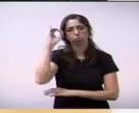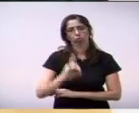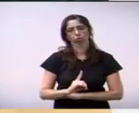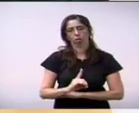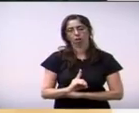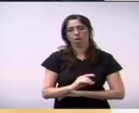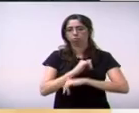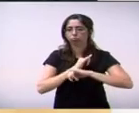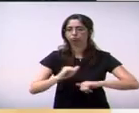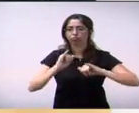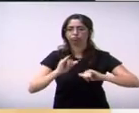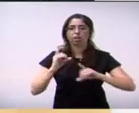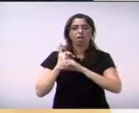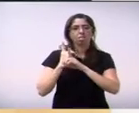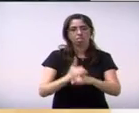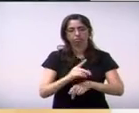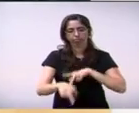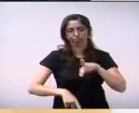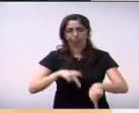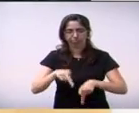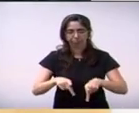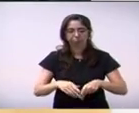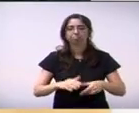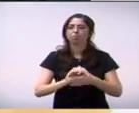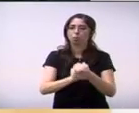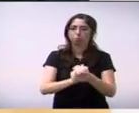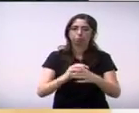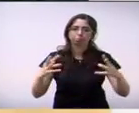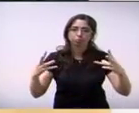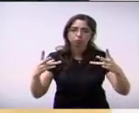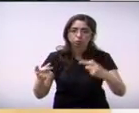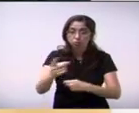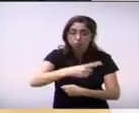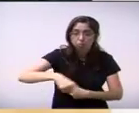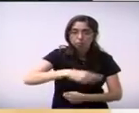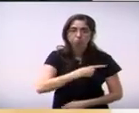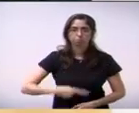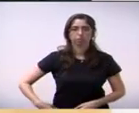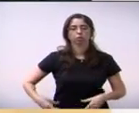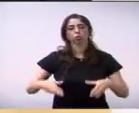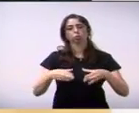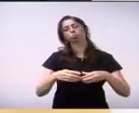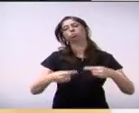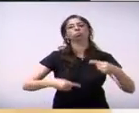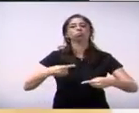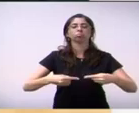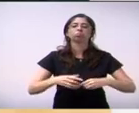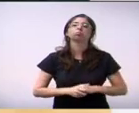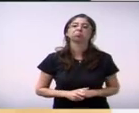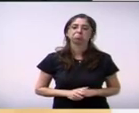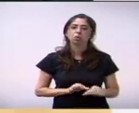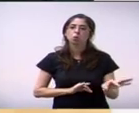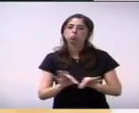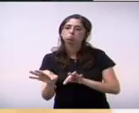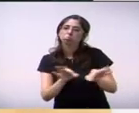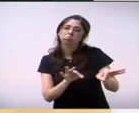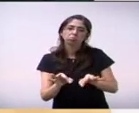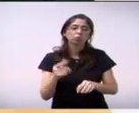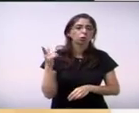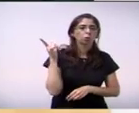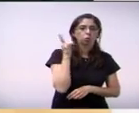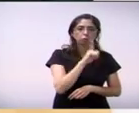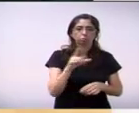parabenizo todos os presidentes de partidos que estão aqui que de uma forma leal justa conseguiram montar os seus grupos e que